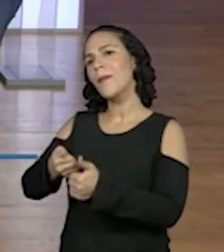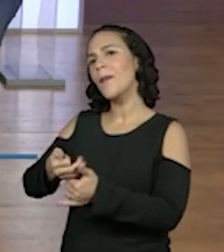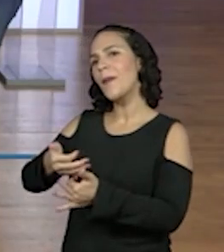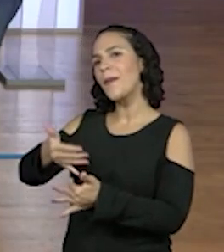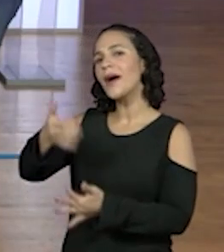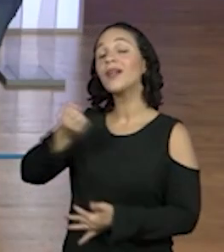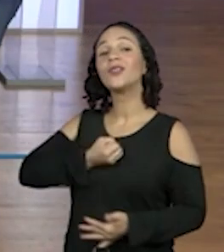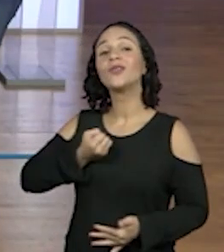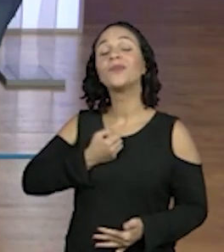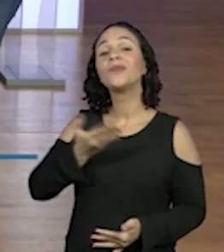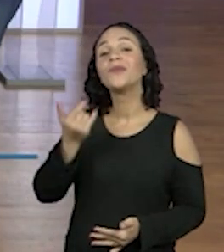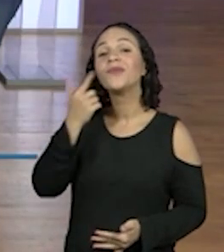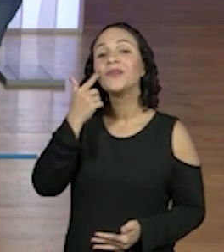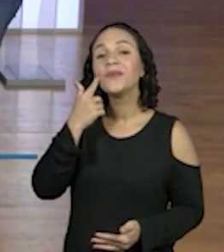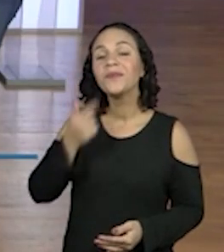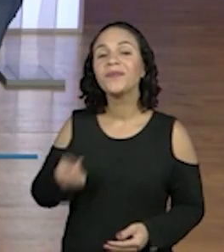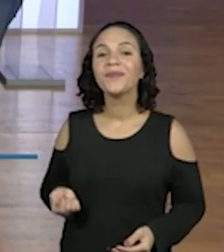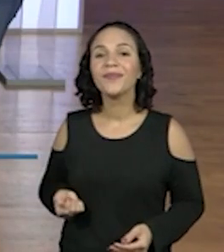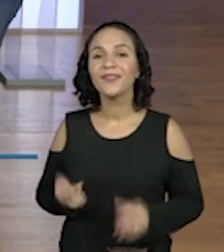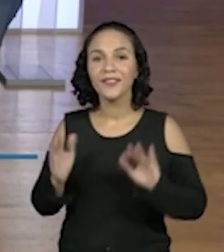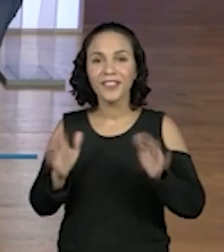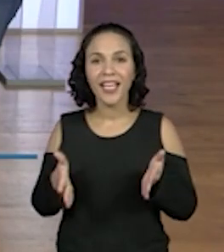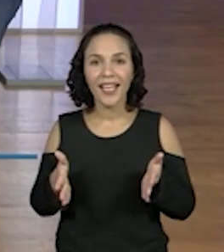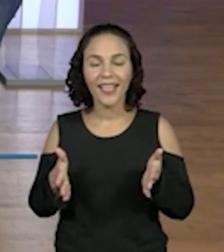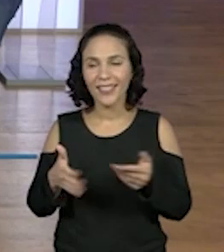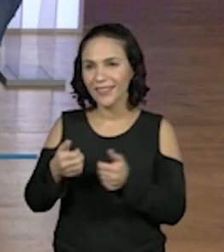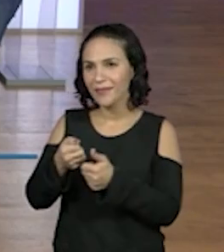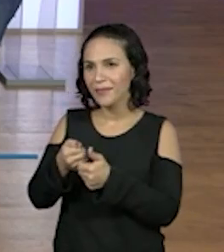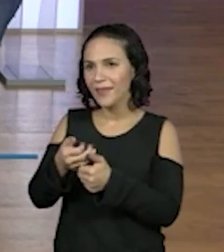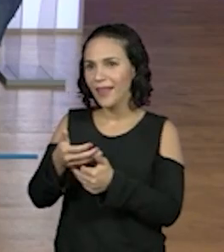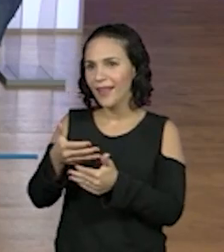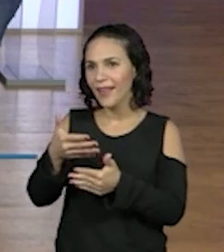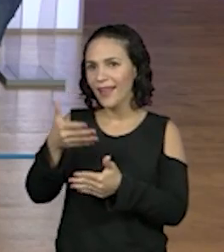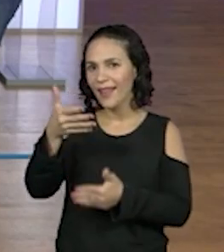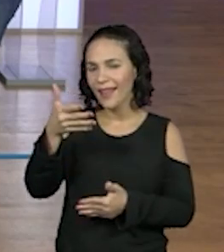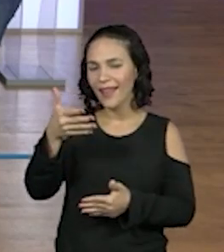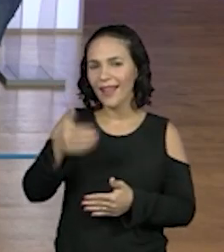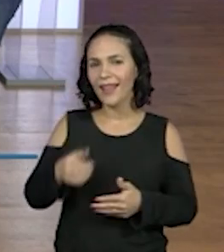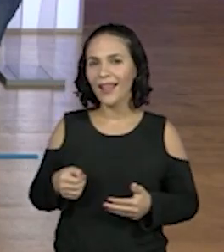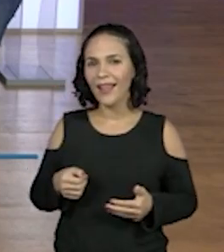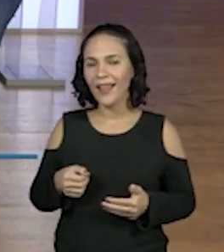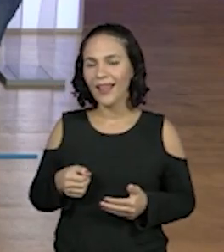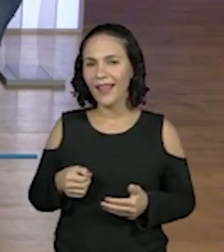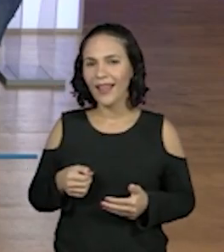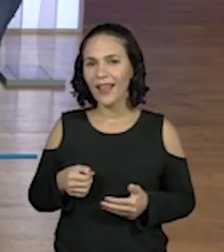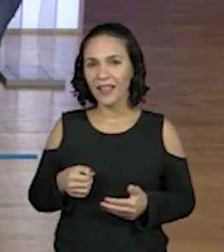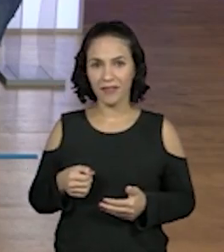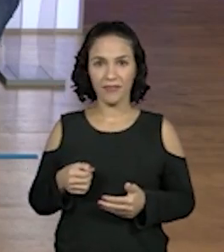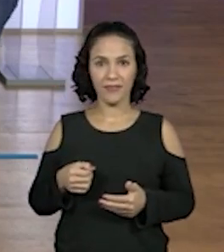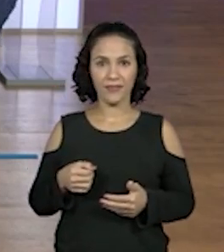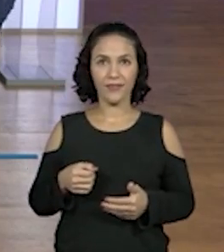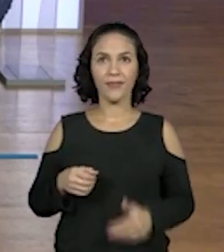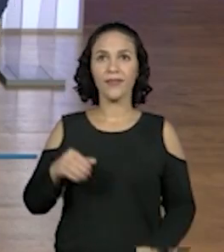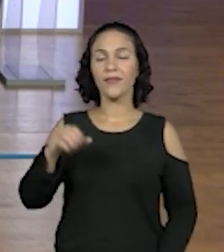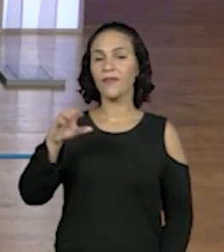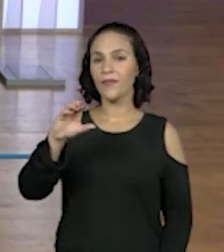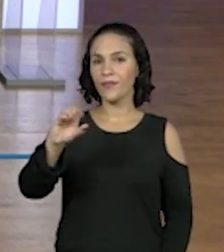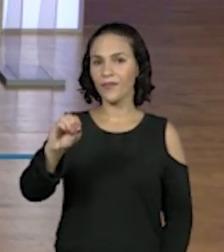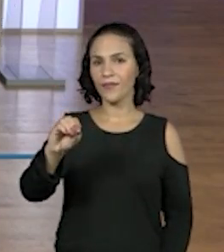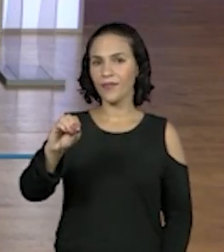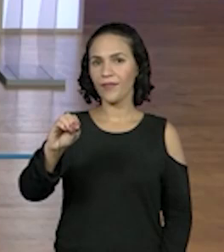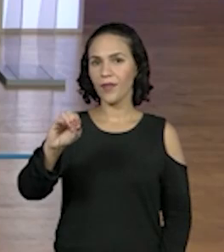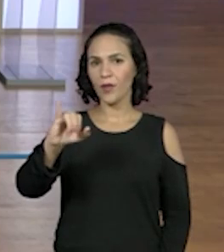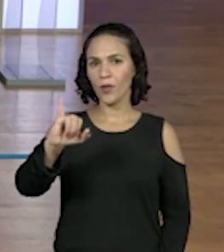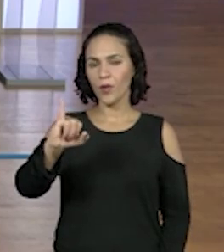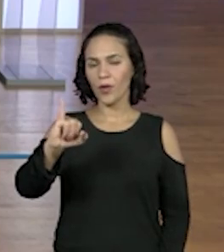números que a gente vai colocar. Foi subindo aí. Na verdade, a gente tem ali o oitocentos e quatro. O você acha? Vamos.